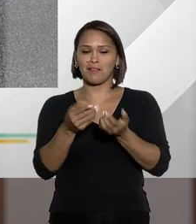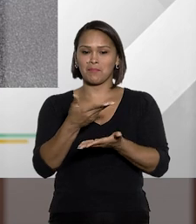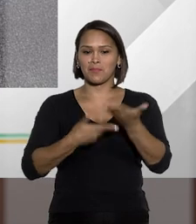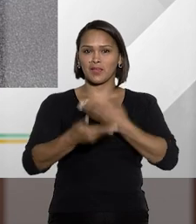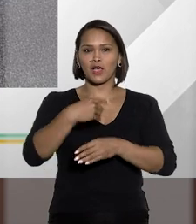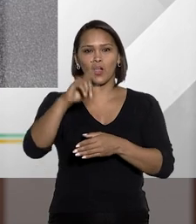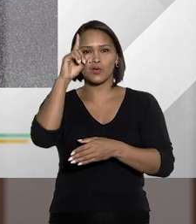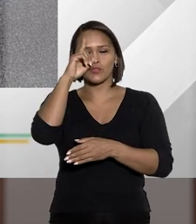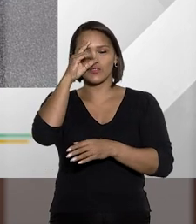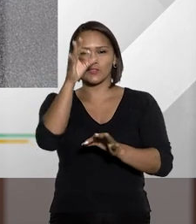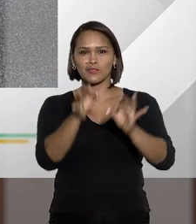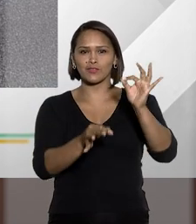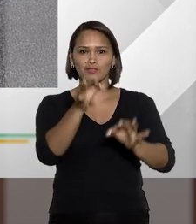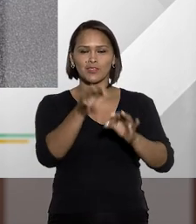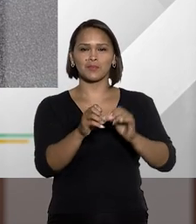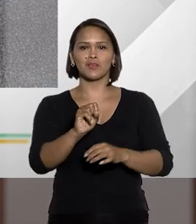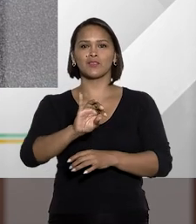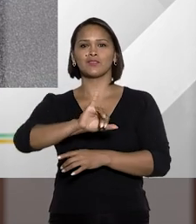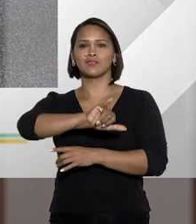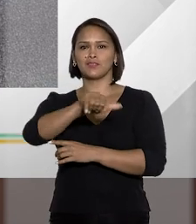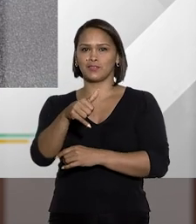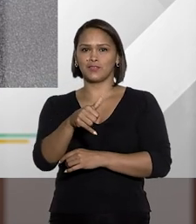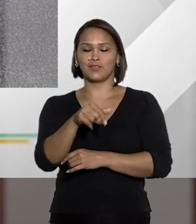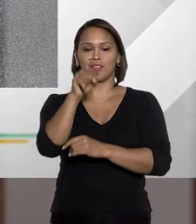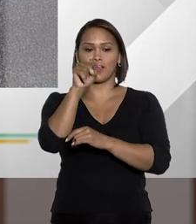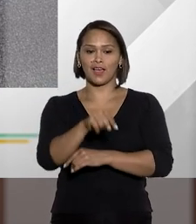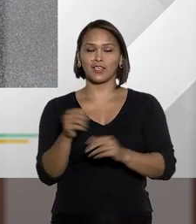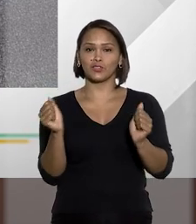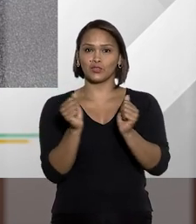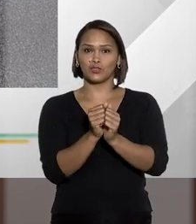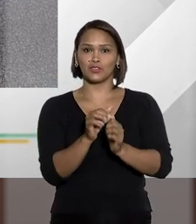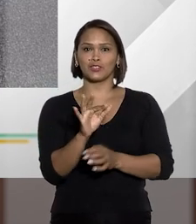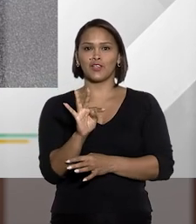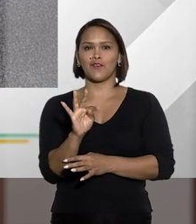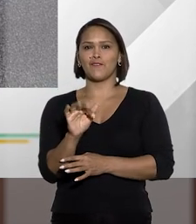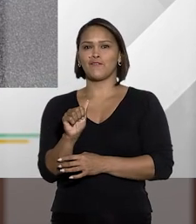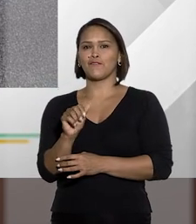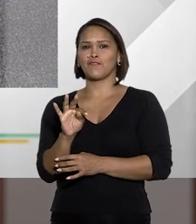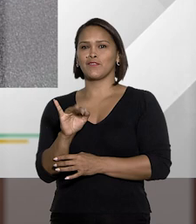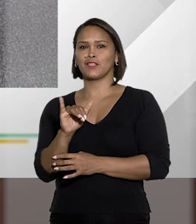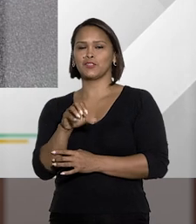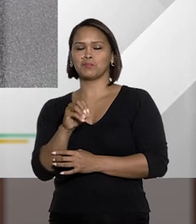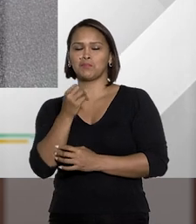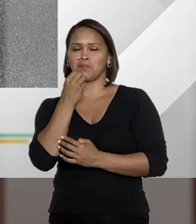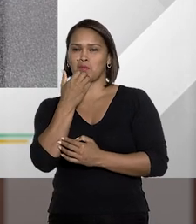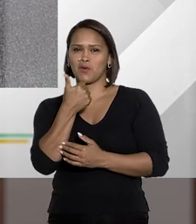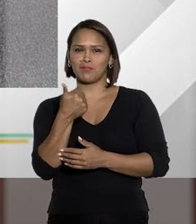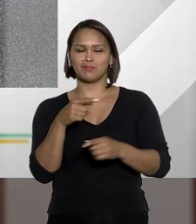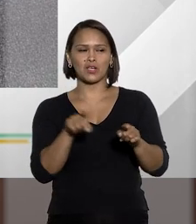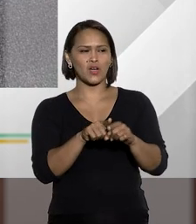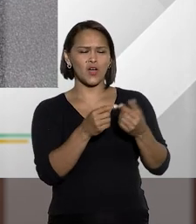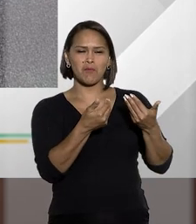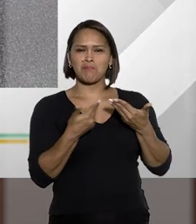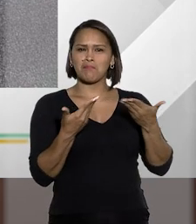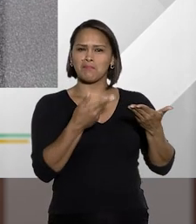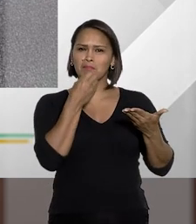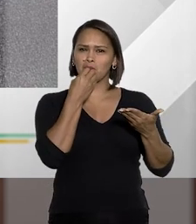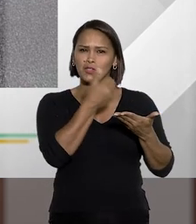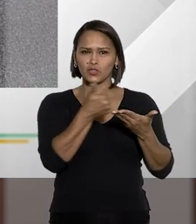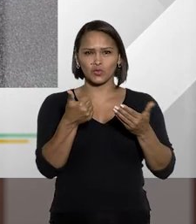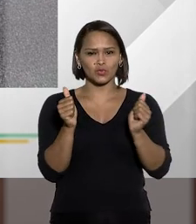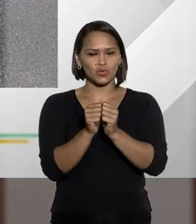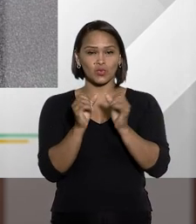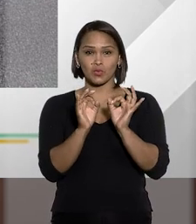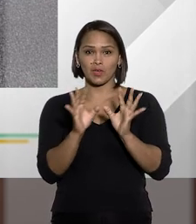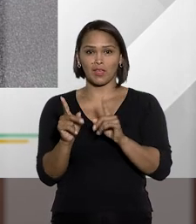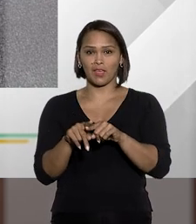e que fazem parte da rotina de julgamentos do STJ. Aqui comigo, Fátima Uchoa. Tudo bem, Fátima? Oi, Tiago, tudo bem comigo e